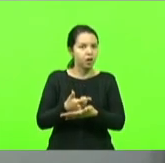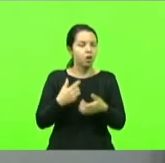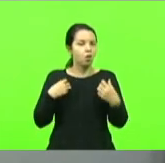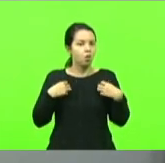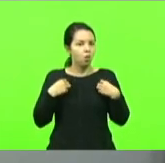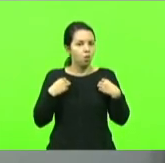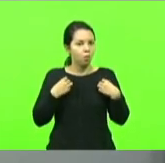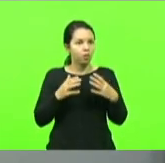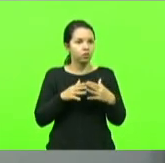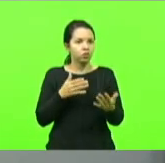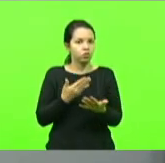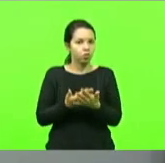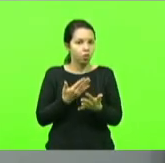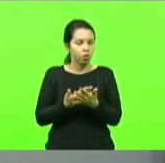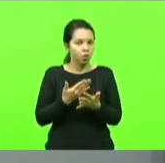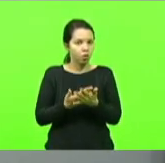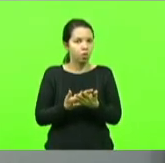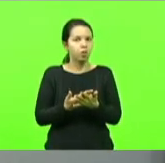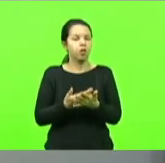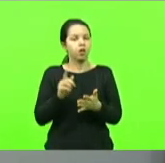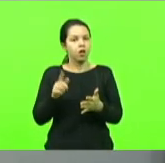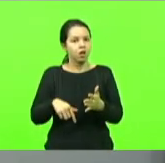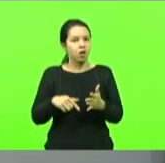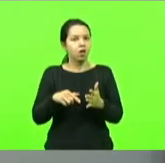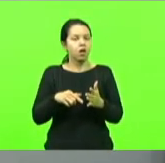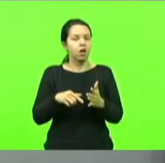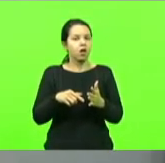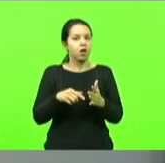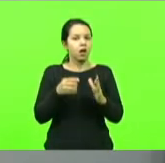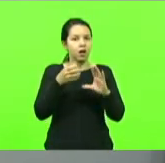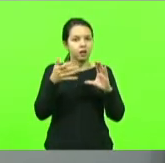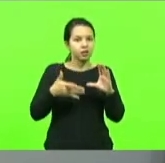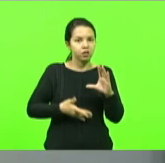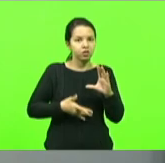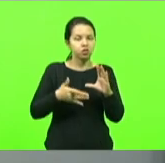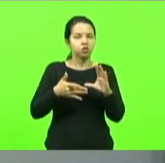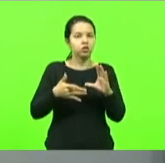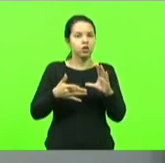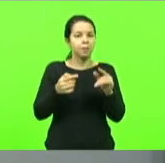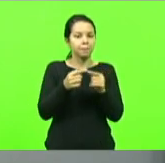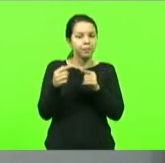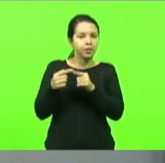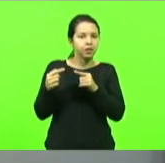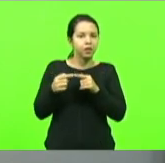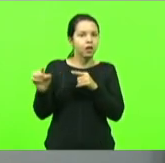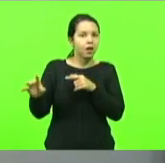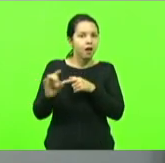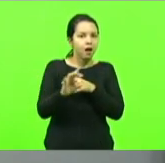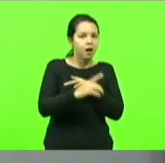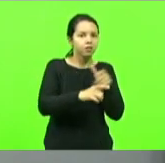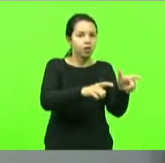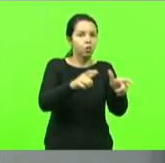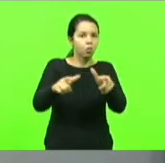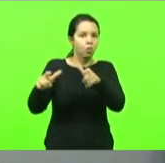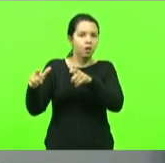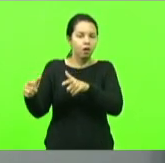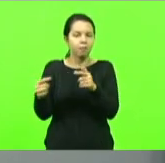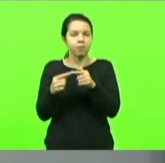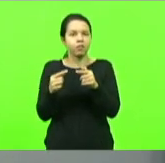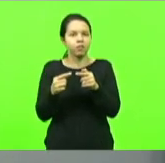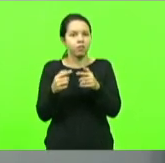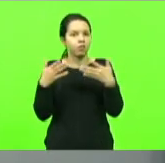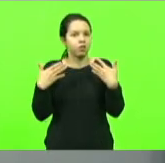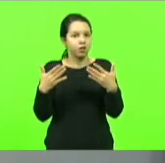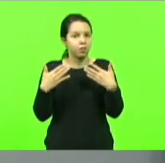seja característico, típico, para cada região, em relação ao clima. Aqui, em Lages,